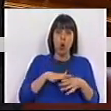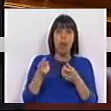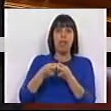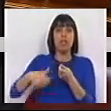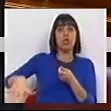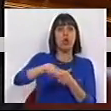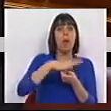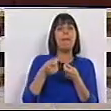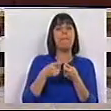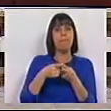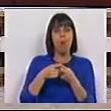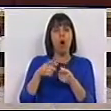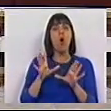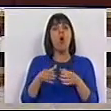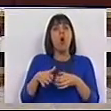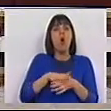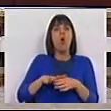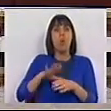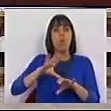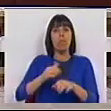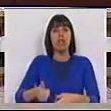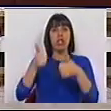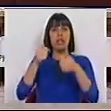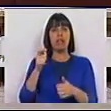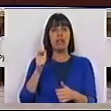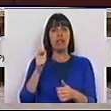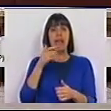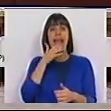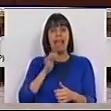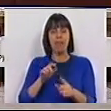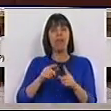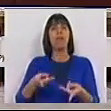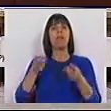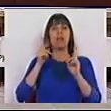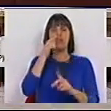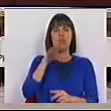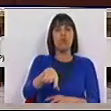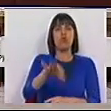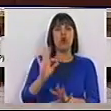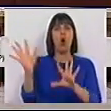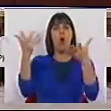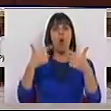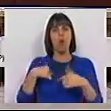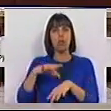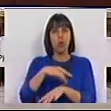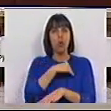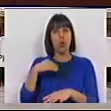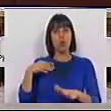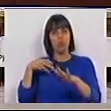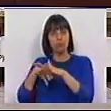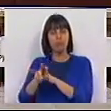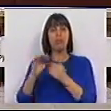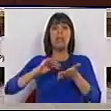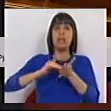próximos, incluindo os conselhos do Distrito de Évora, terem liberdade de escolha para fazer as suas consultas,